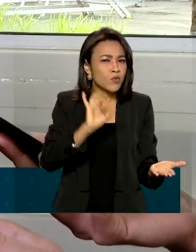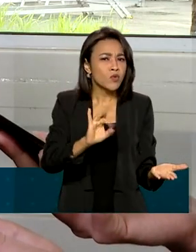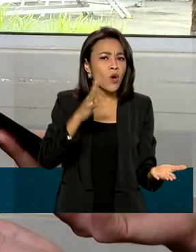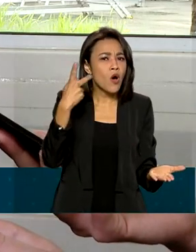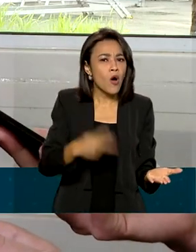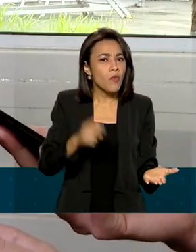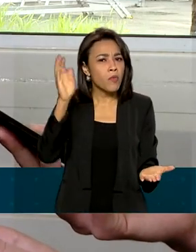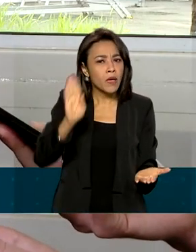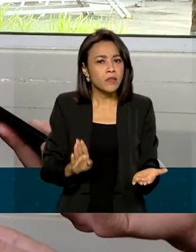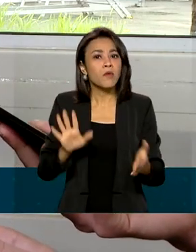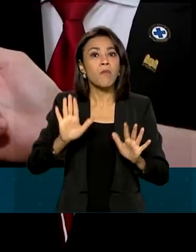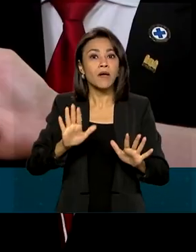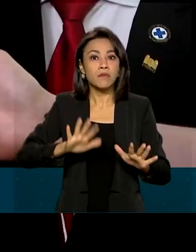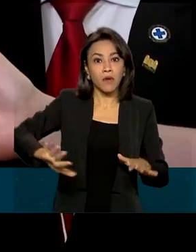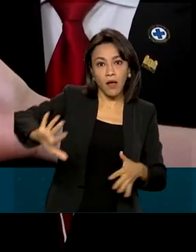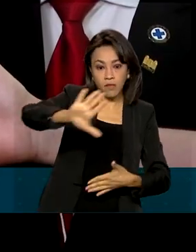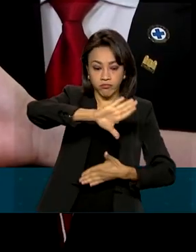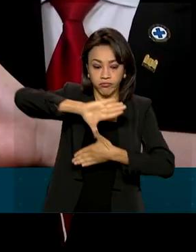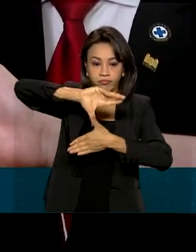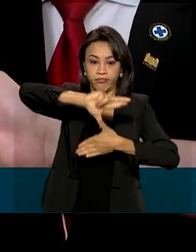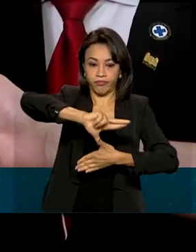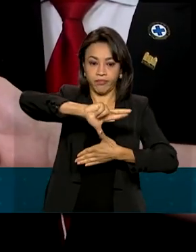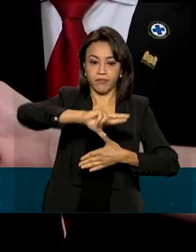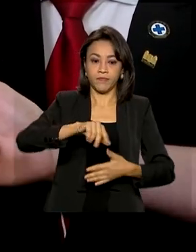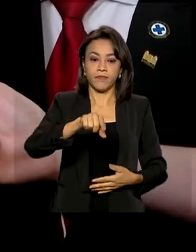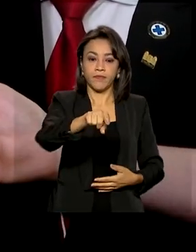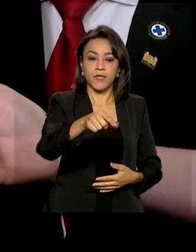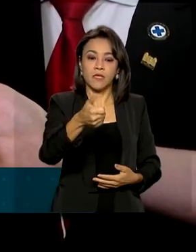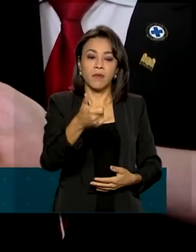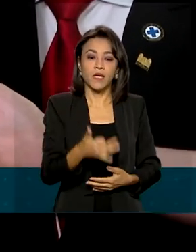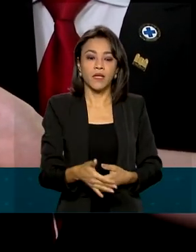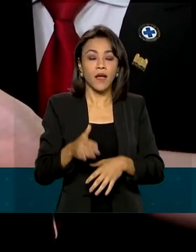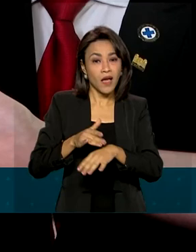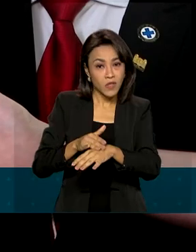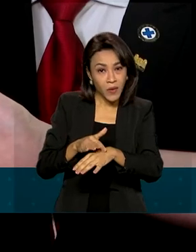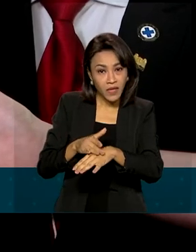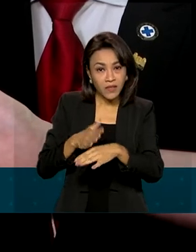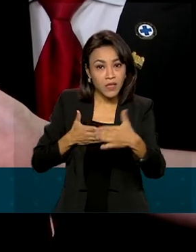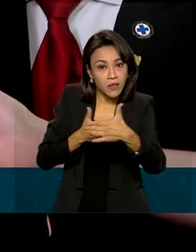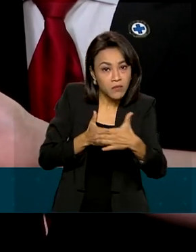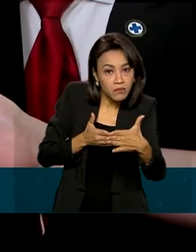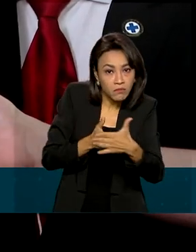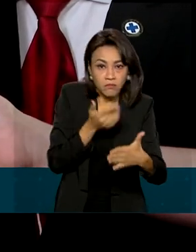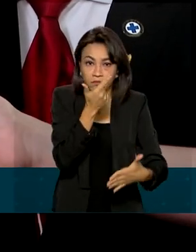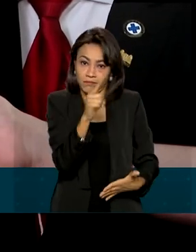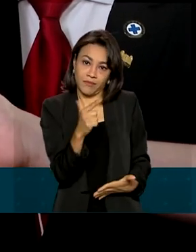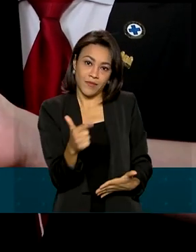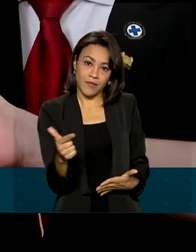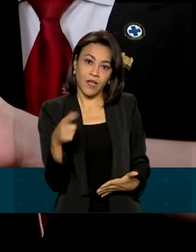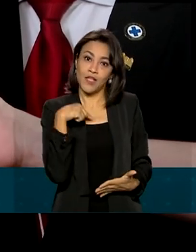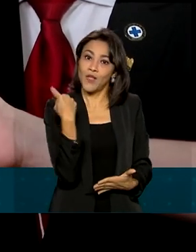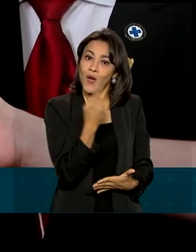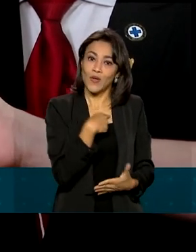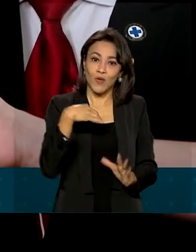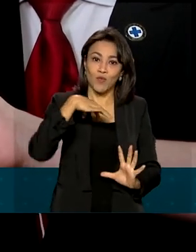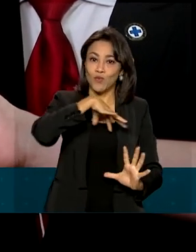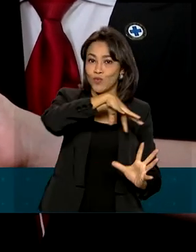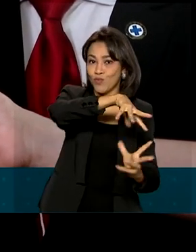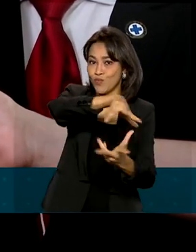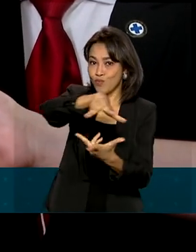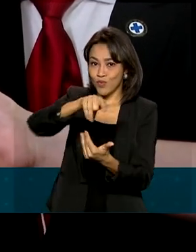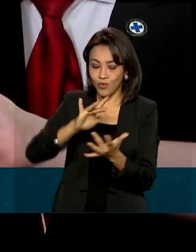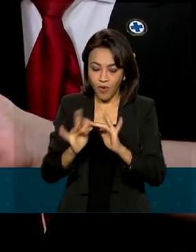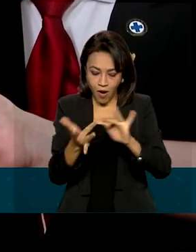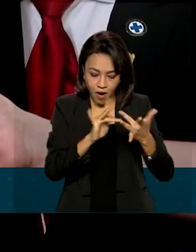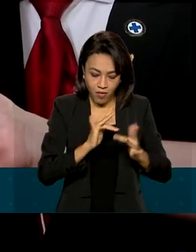mas para a nossa região. As doenças não têm fronteiras. Nós somos um mundo globalizado ainda mais